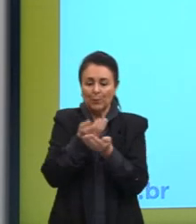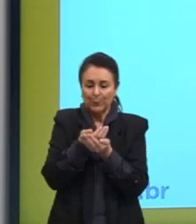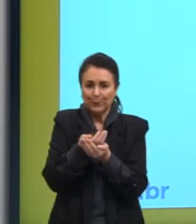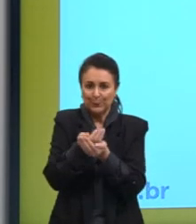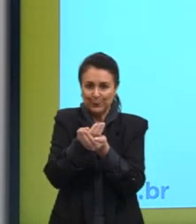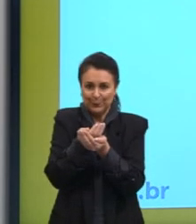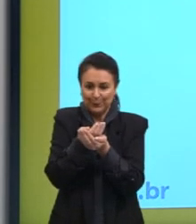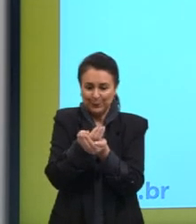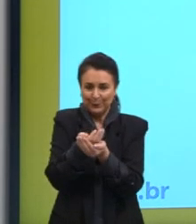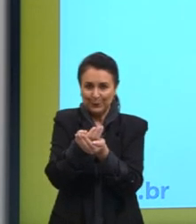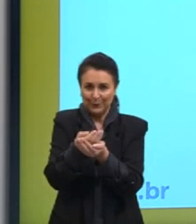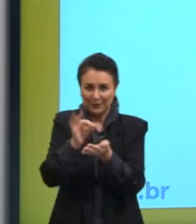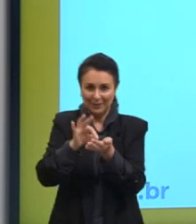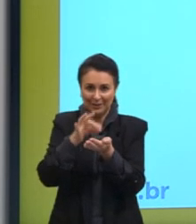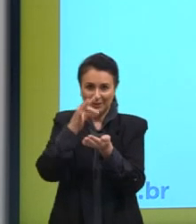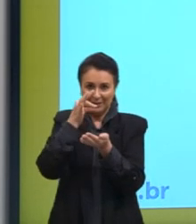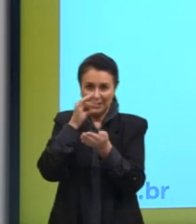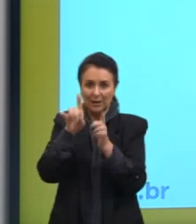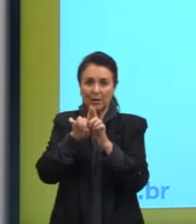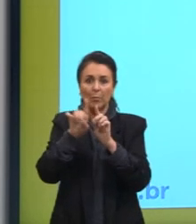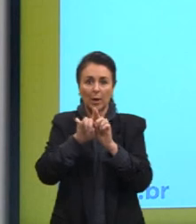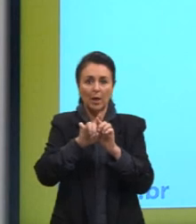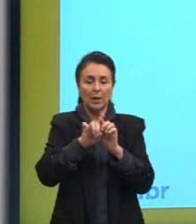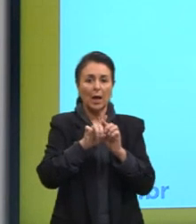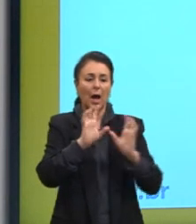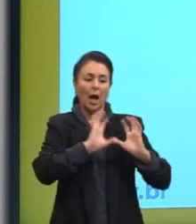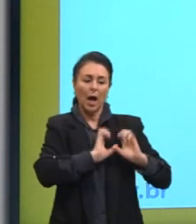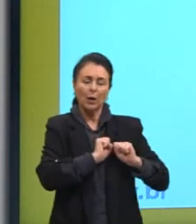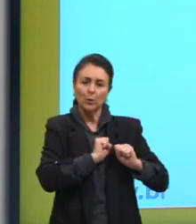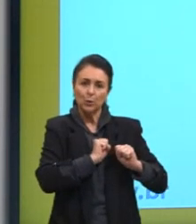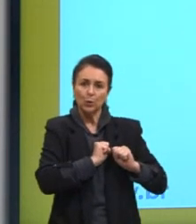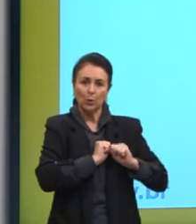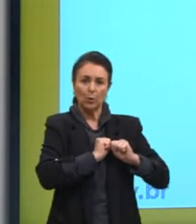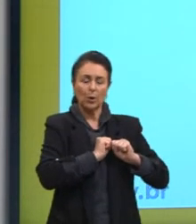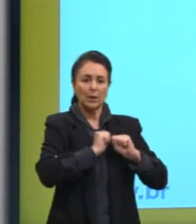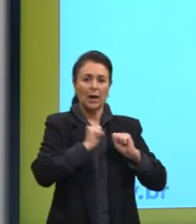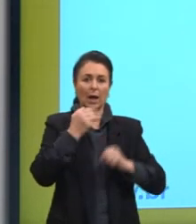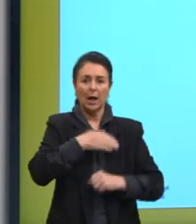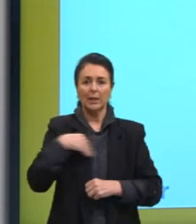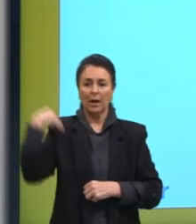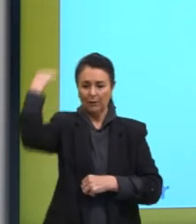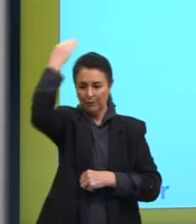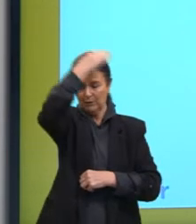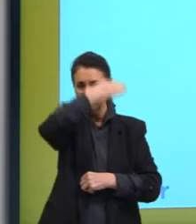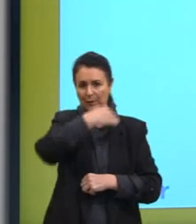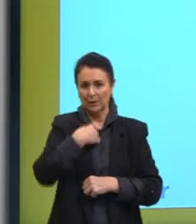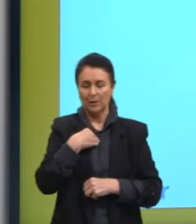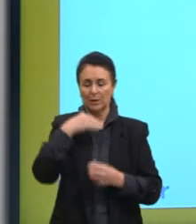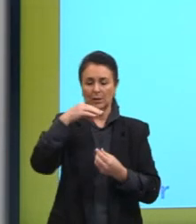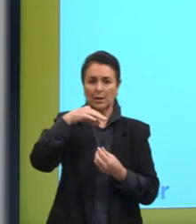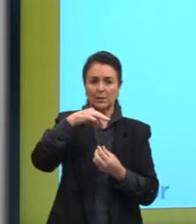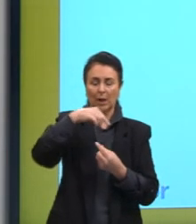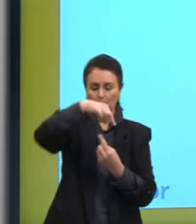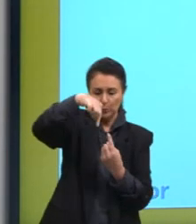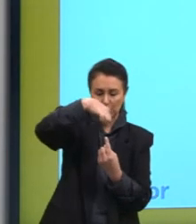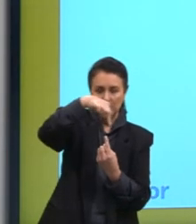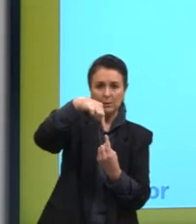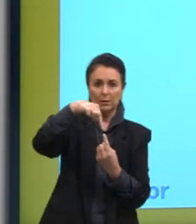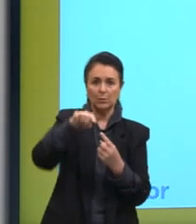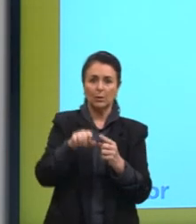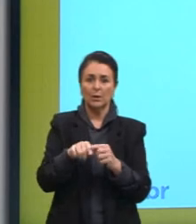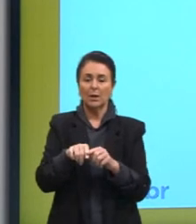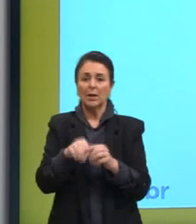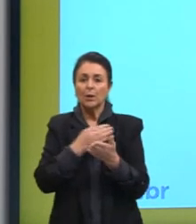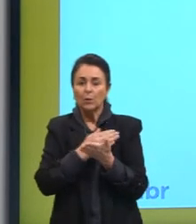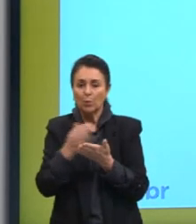culto aos santos e à Virgem Maria, ela vai afirmar as suas características, ela não vai ceder. E o Lutero, no início, ele